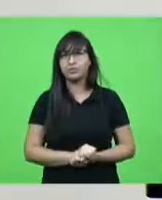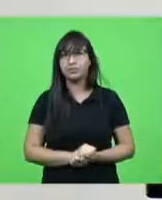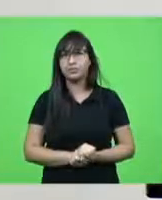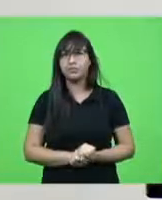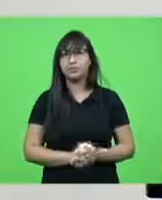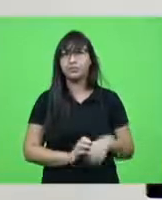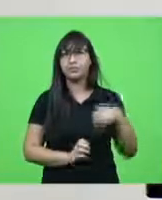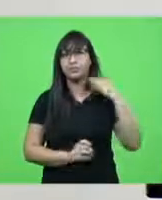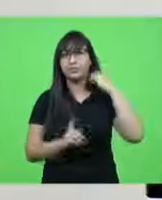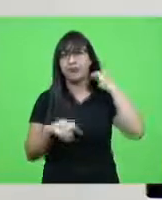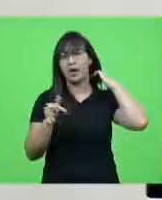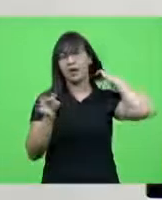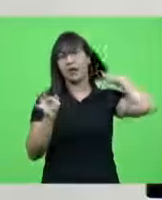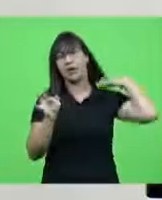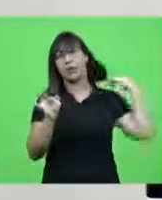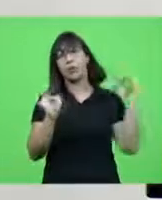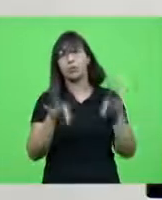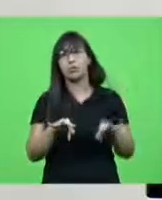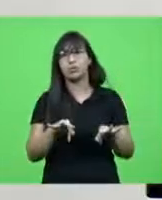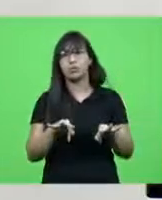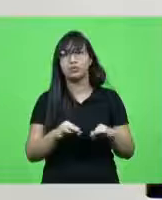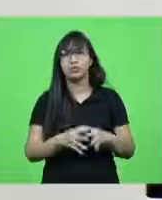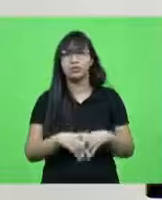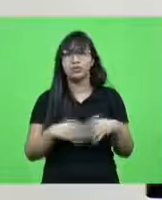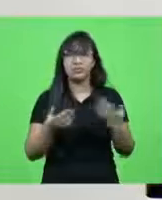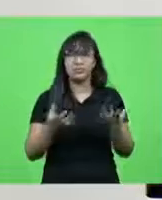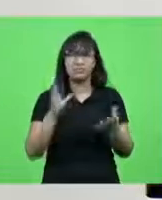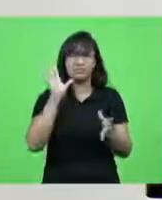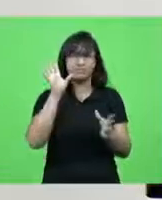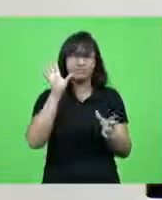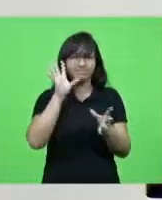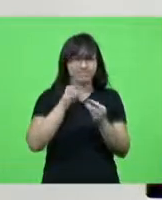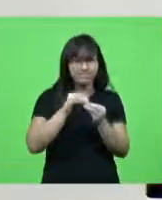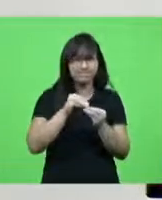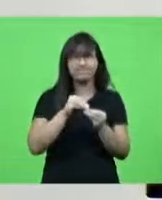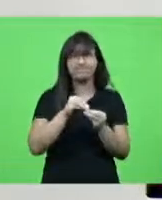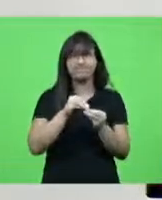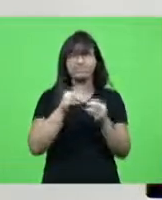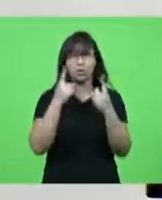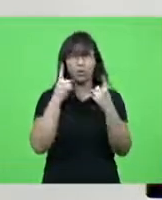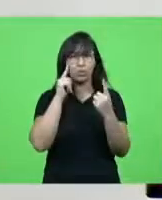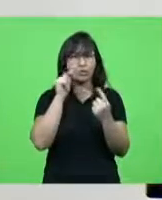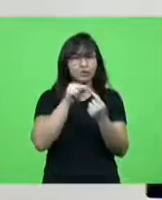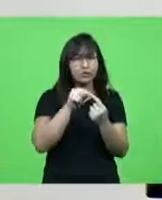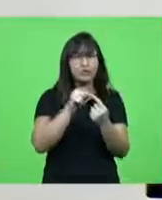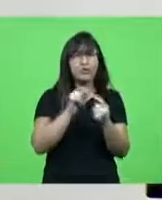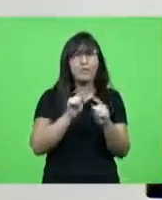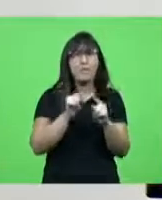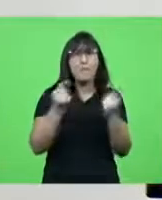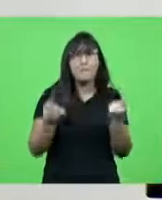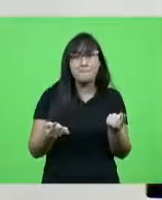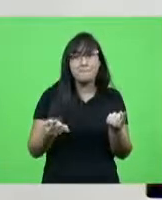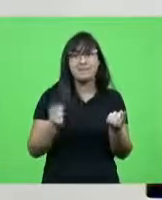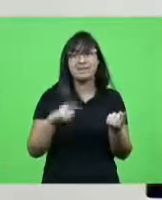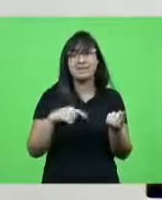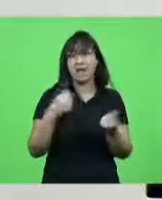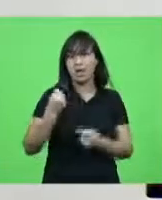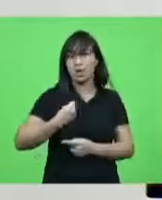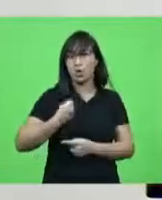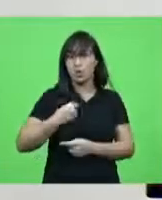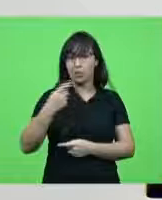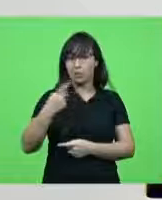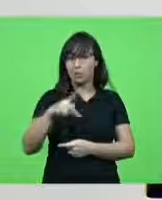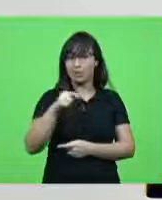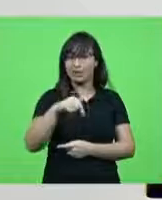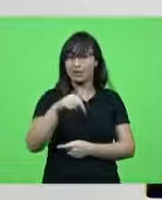esse é o último enfim eu tentei sintetizar ser prático e objetivo mas são dados aqui do nosso estado de